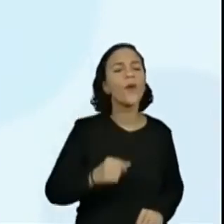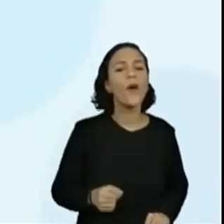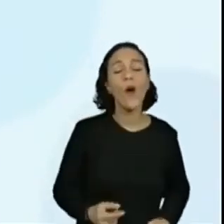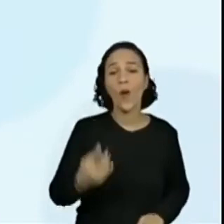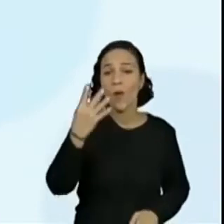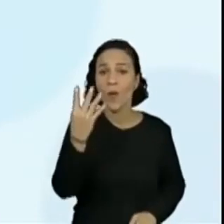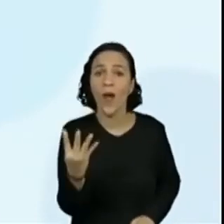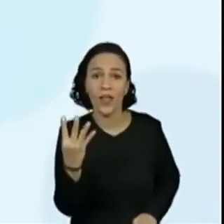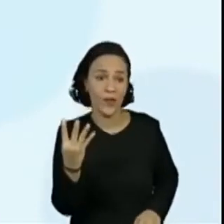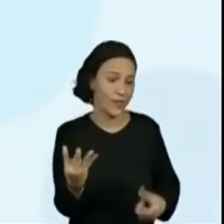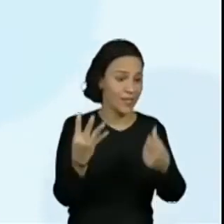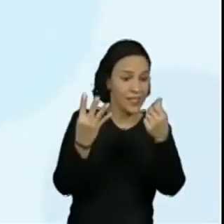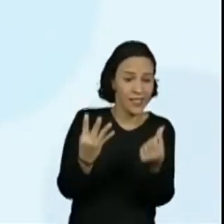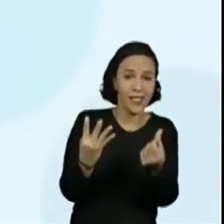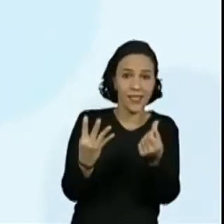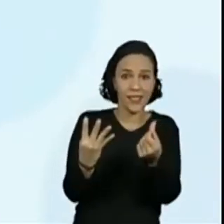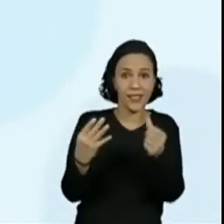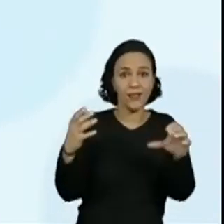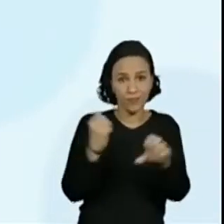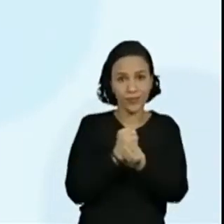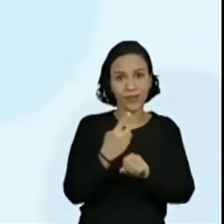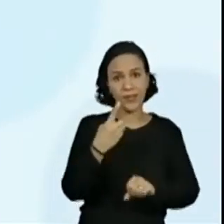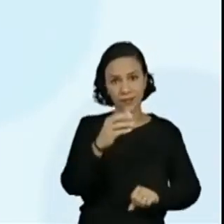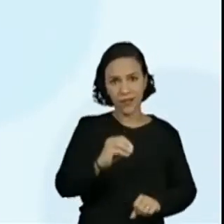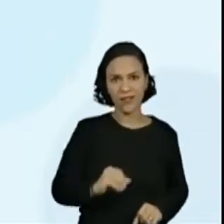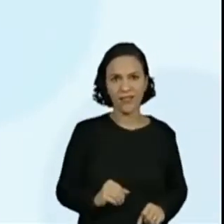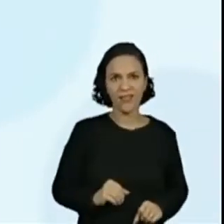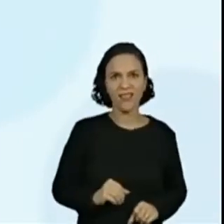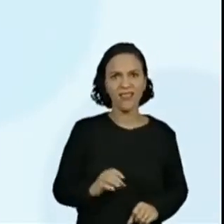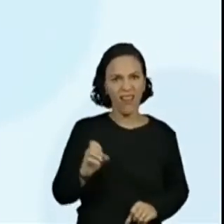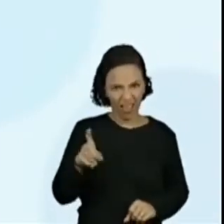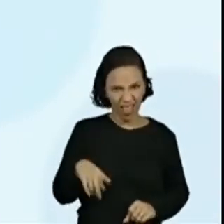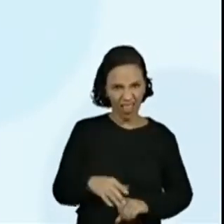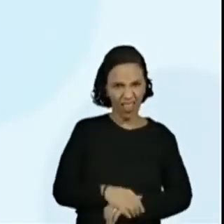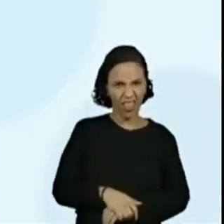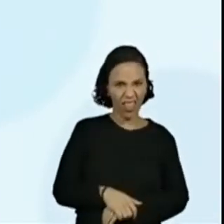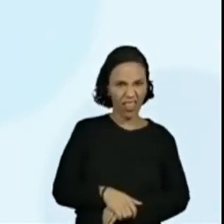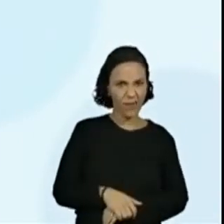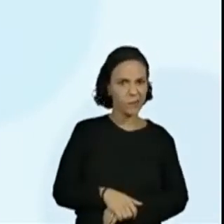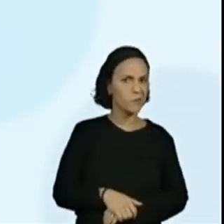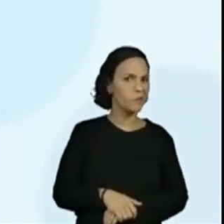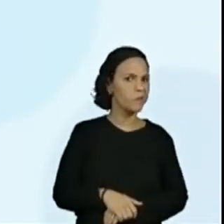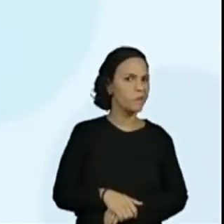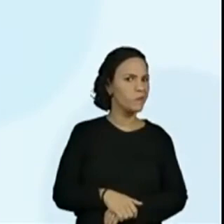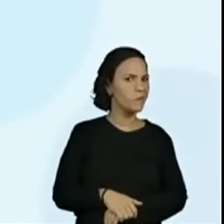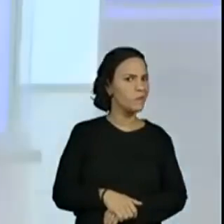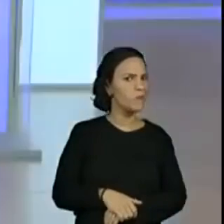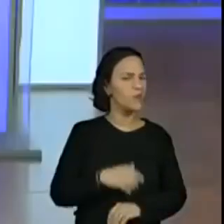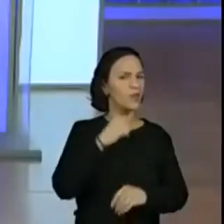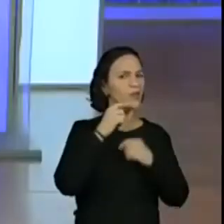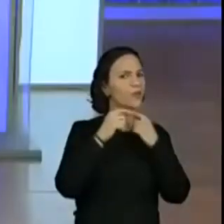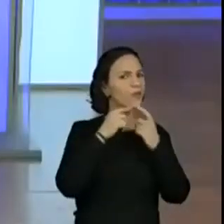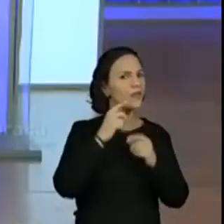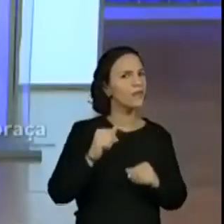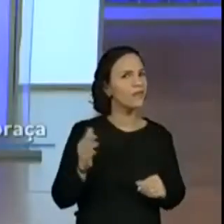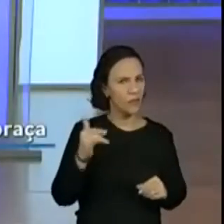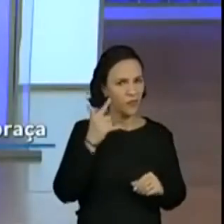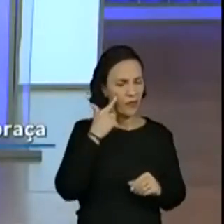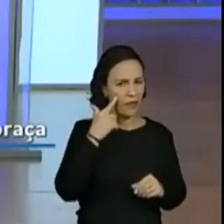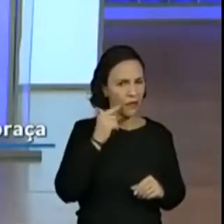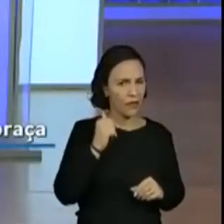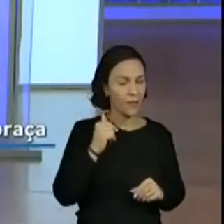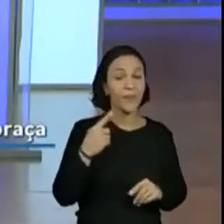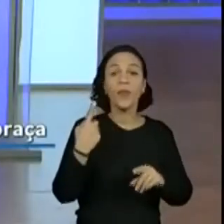6 formam 10. 10, será? Será? Será? Ah, vamos ver aqui, vamos fazer no dedinho? Vamos.